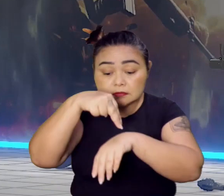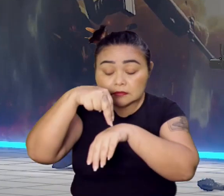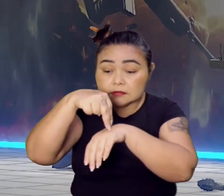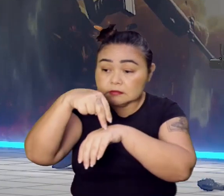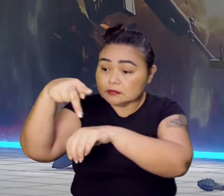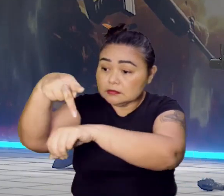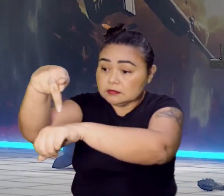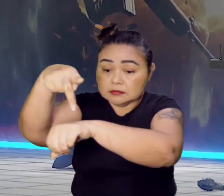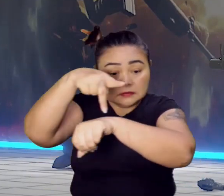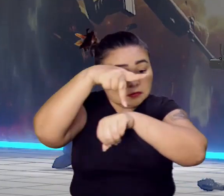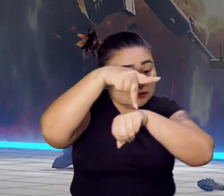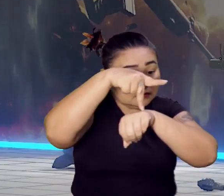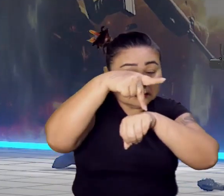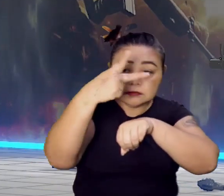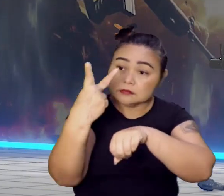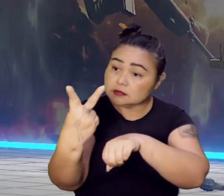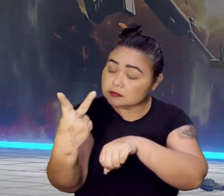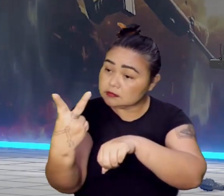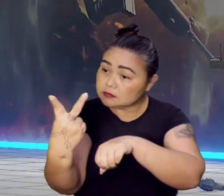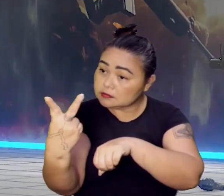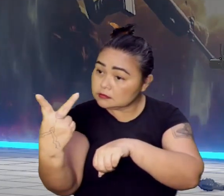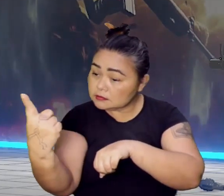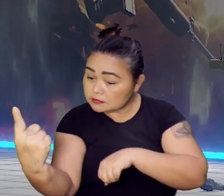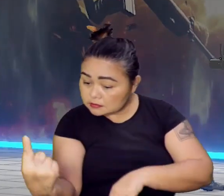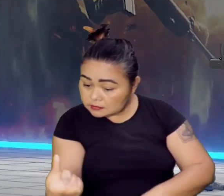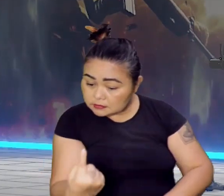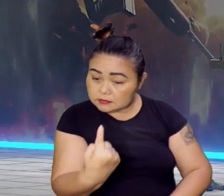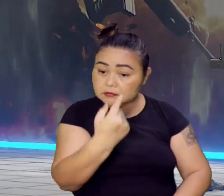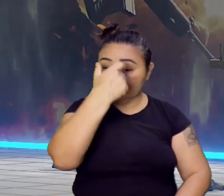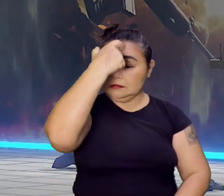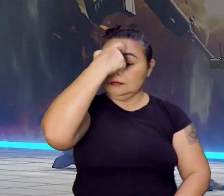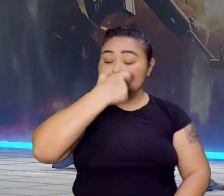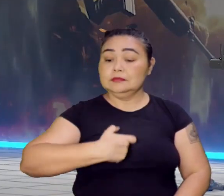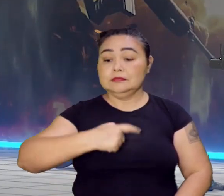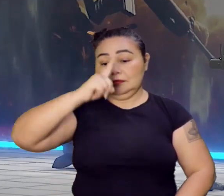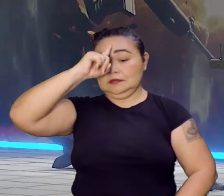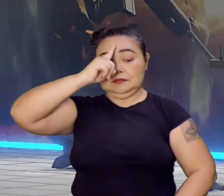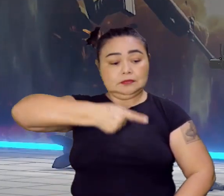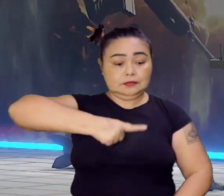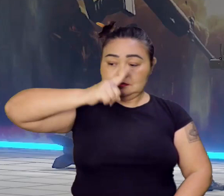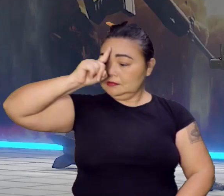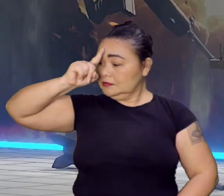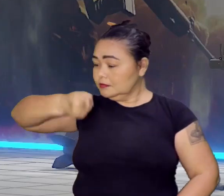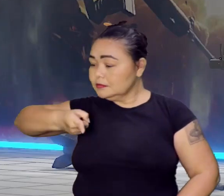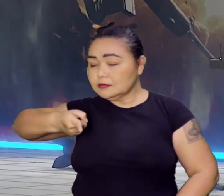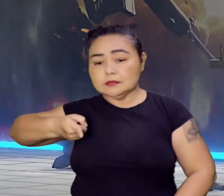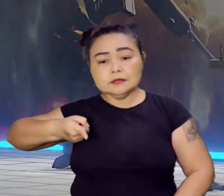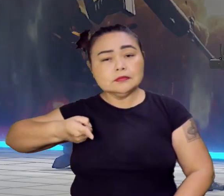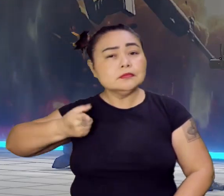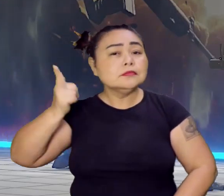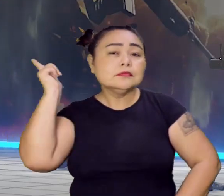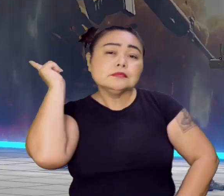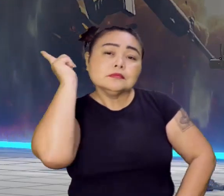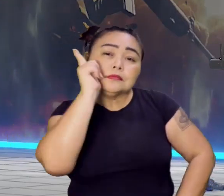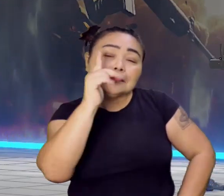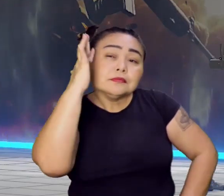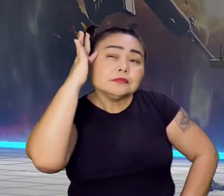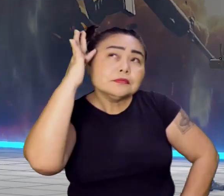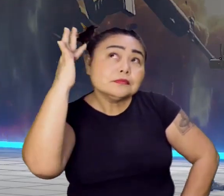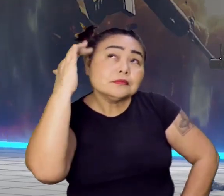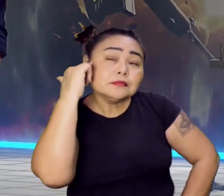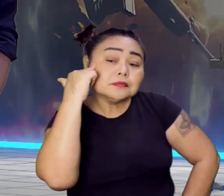elas são governadas por um mesmo governante. Vocês conseguem imaginar o